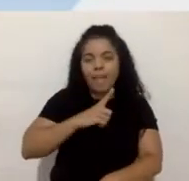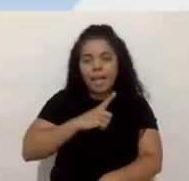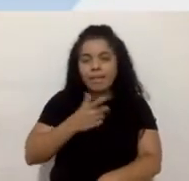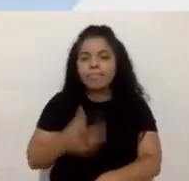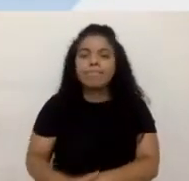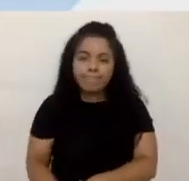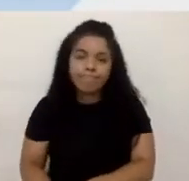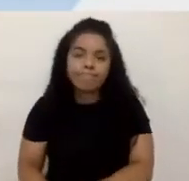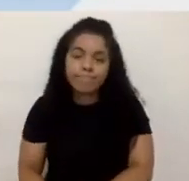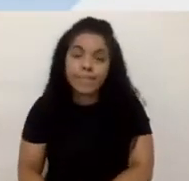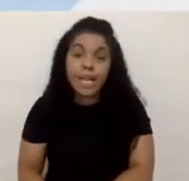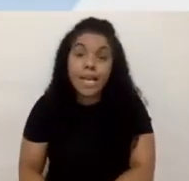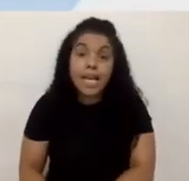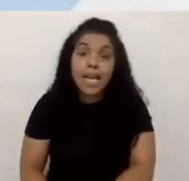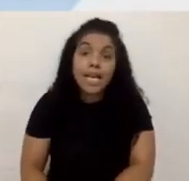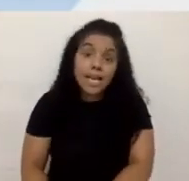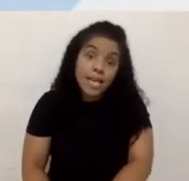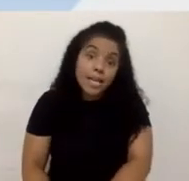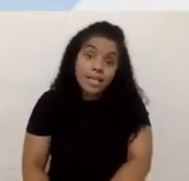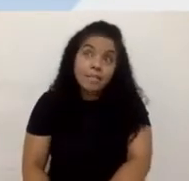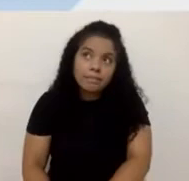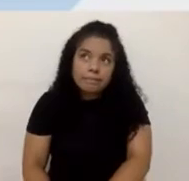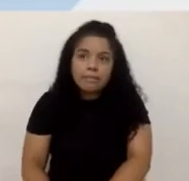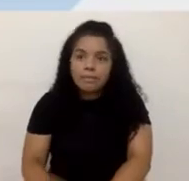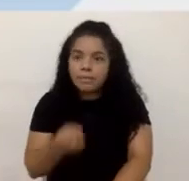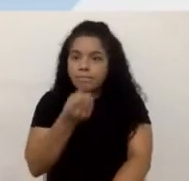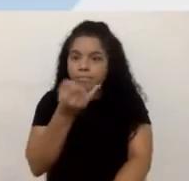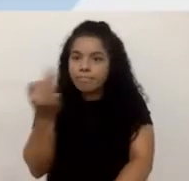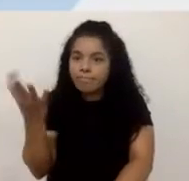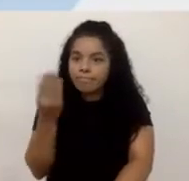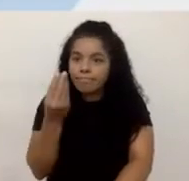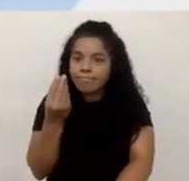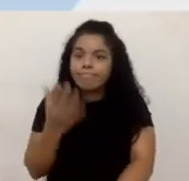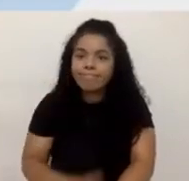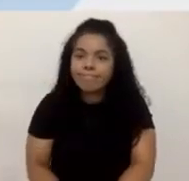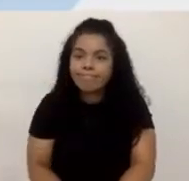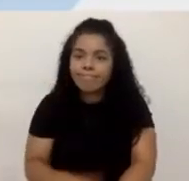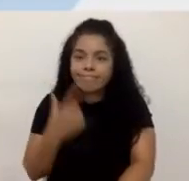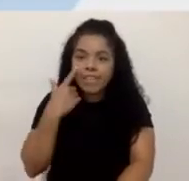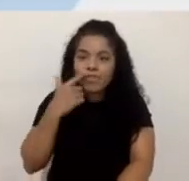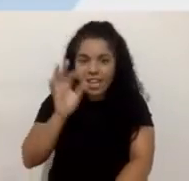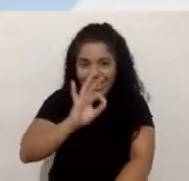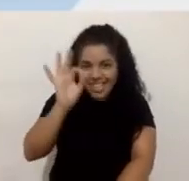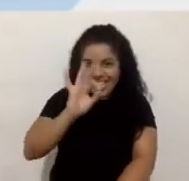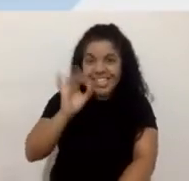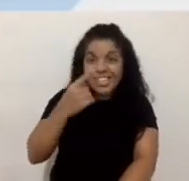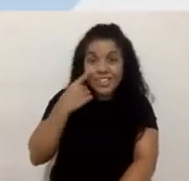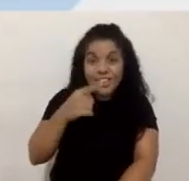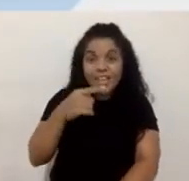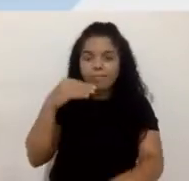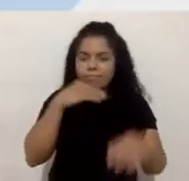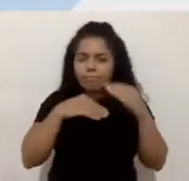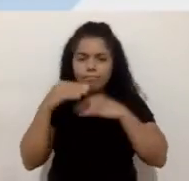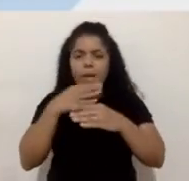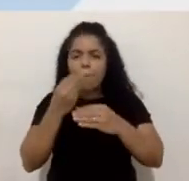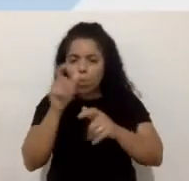Isso é uma parcela grande, né, quando a gente vê essa estatística, a gente realmente percebe que é muita gente.